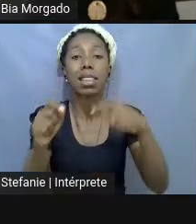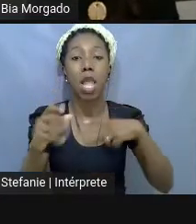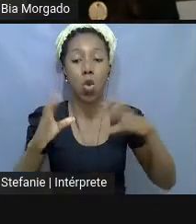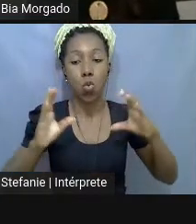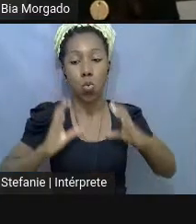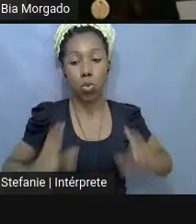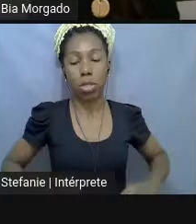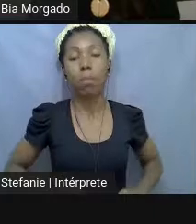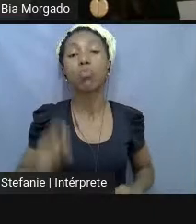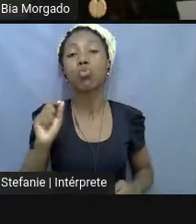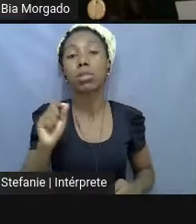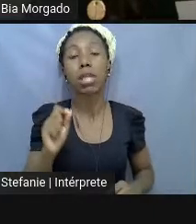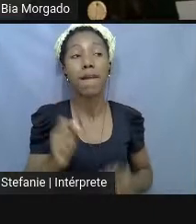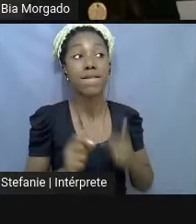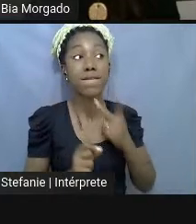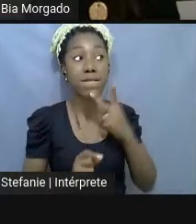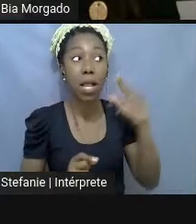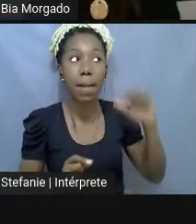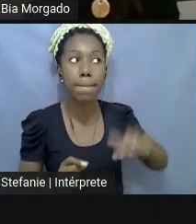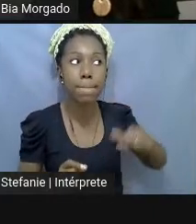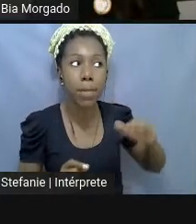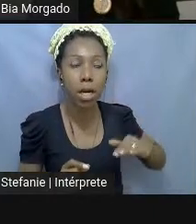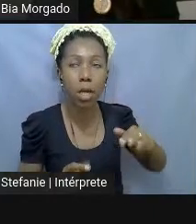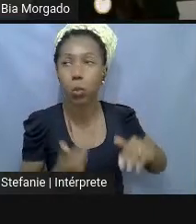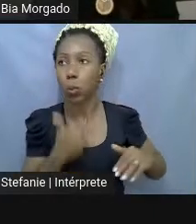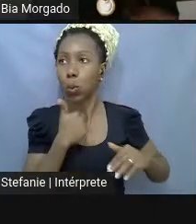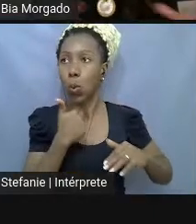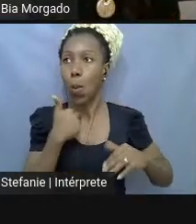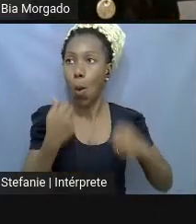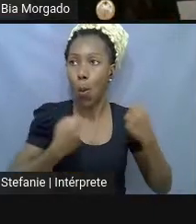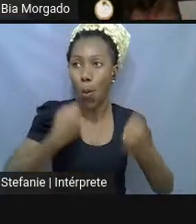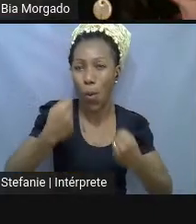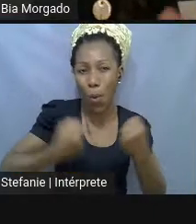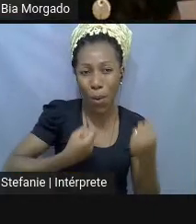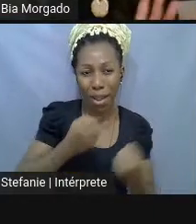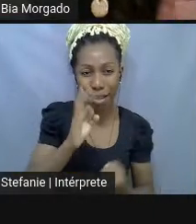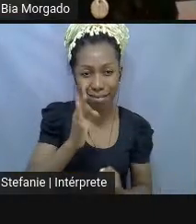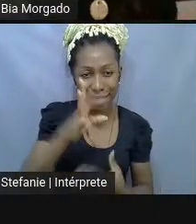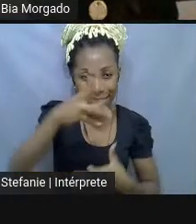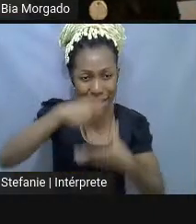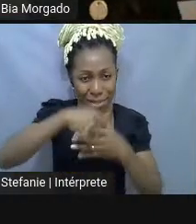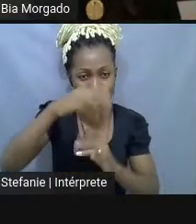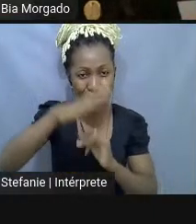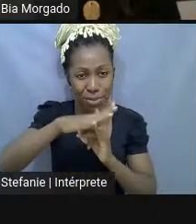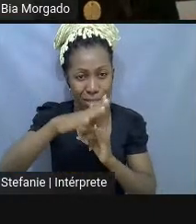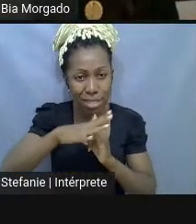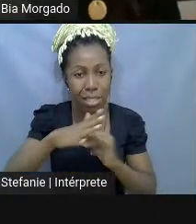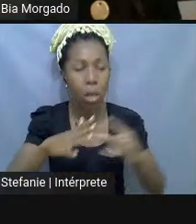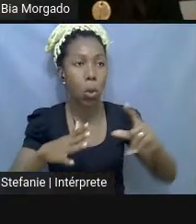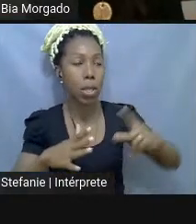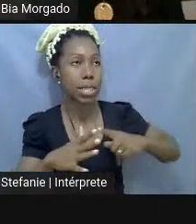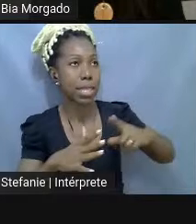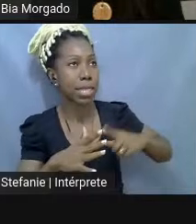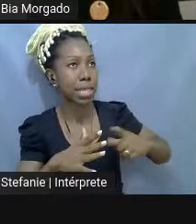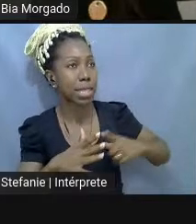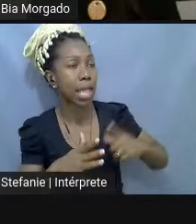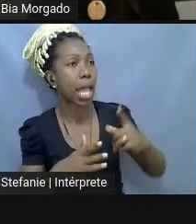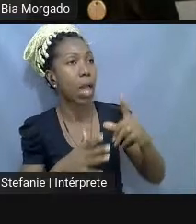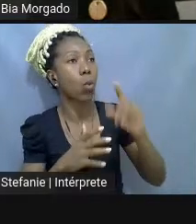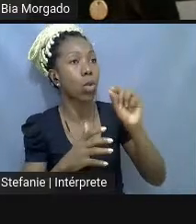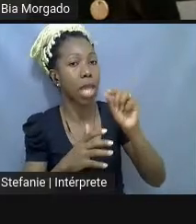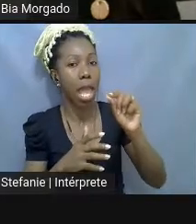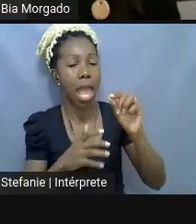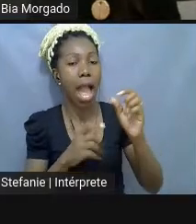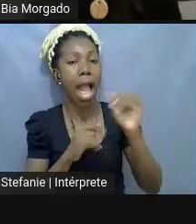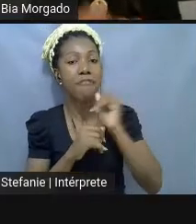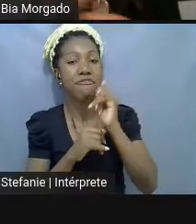fala baixo, a gente não sai correndo, a gente fica ali se tem sinalização, a mantém uma certa distância em relação